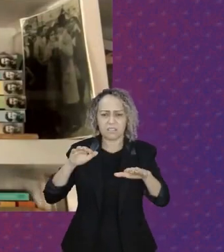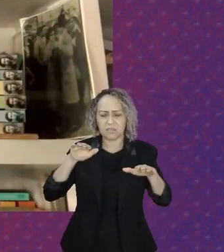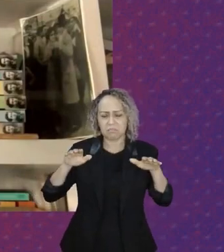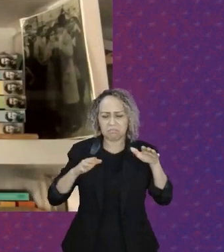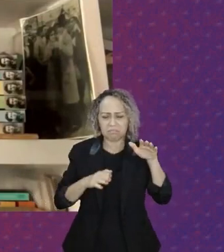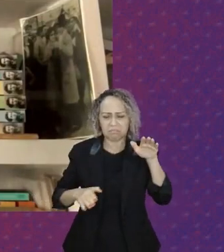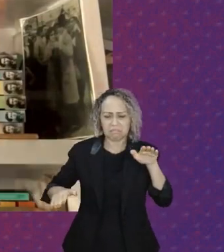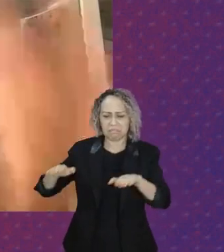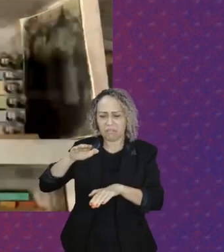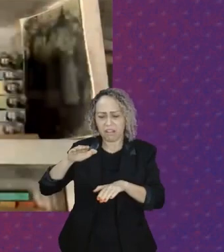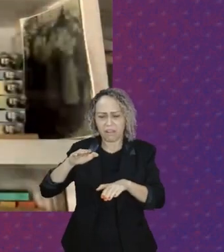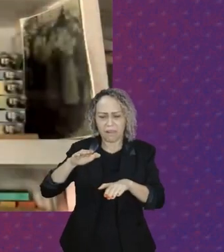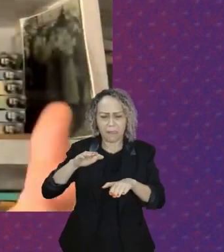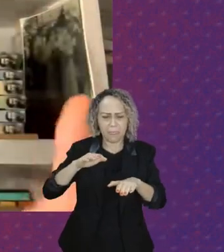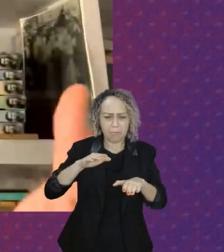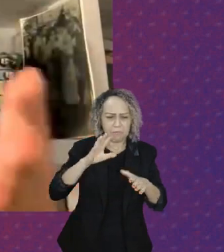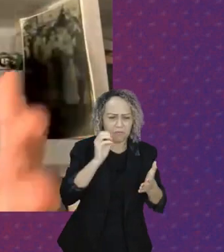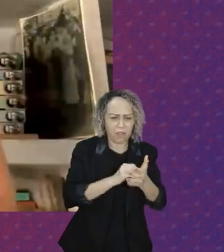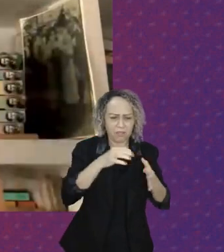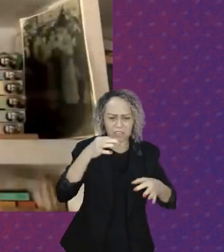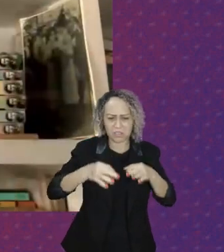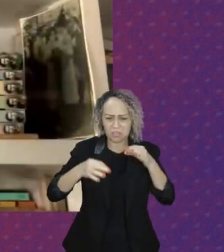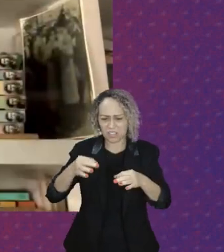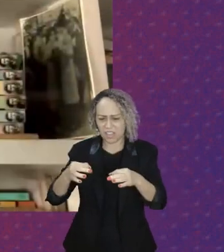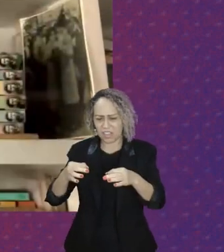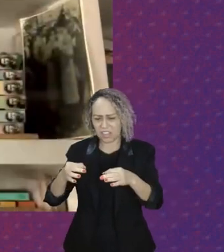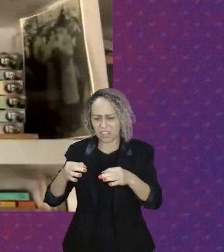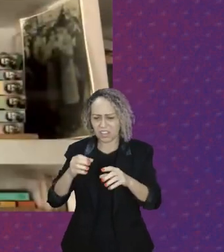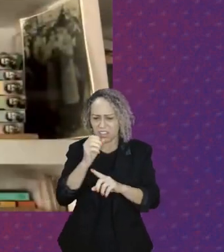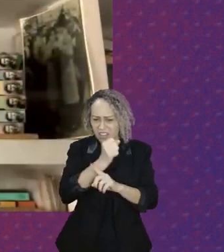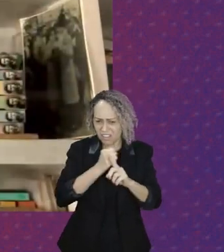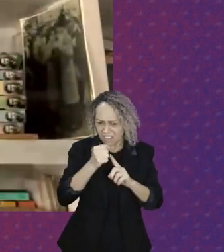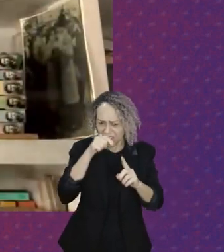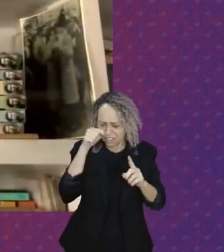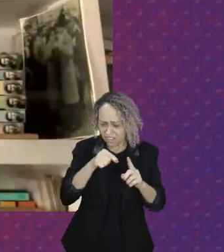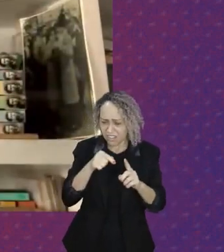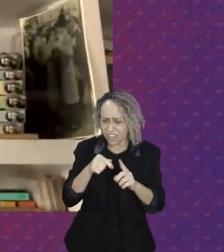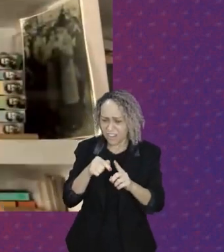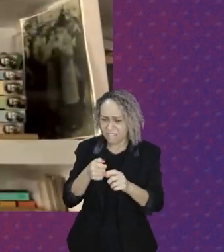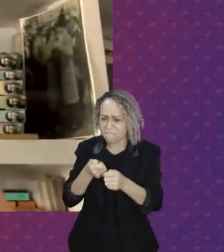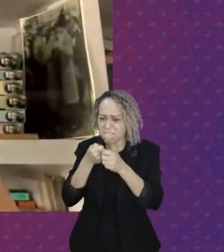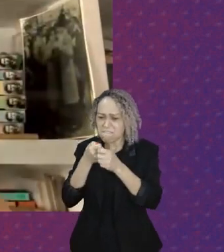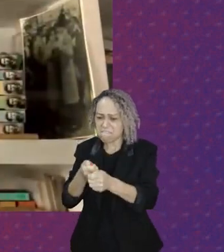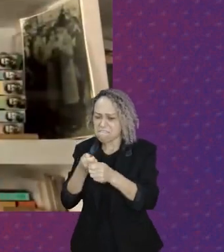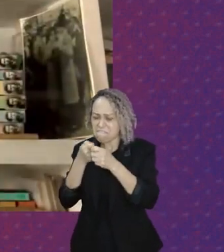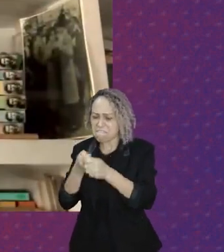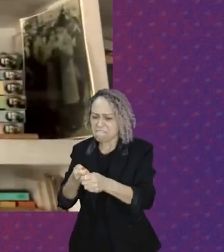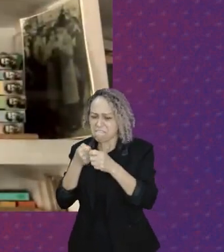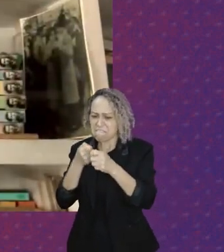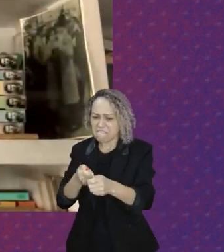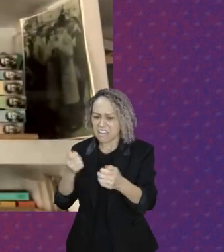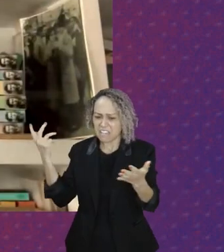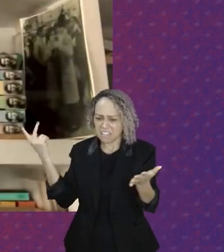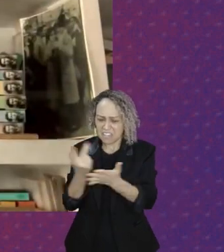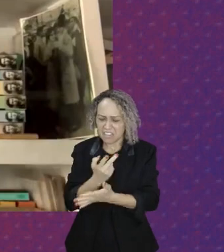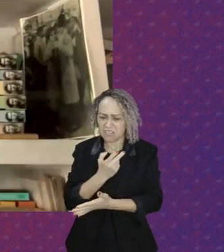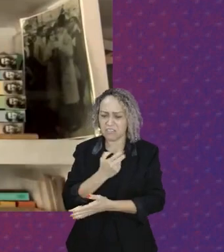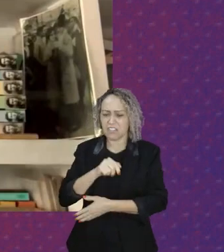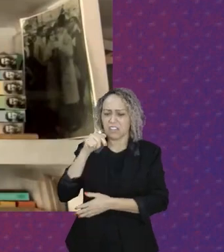produz os ataques à liberdade, como nós temos assistido no Brasil, também produz o seu ocultamento,